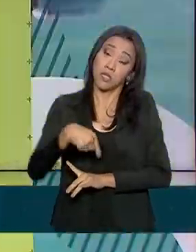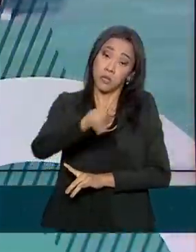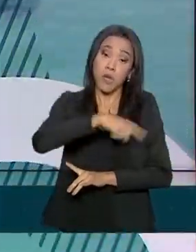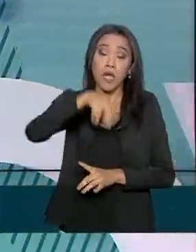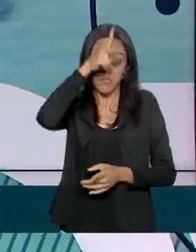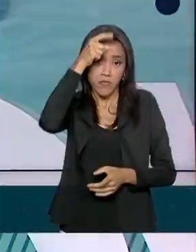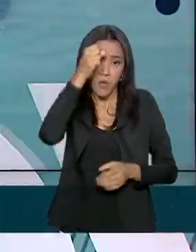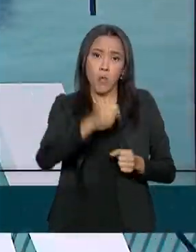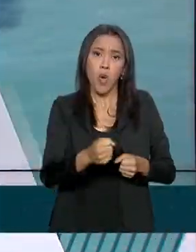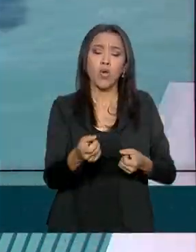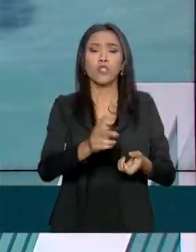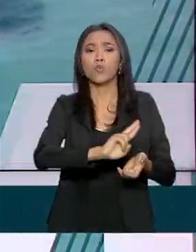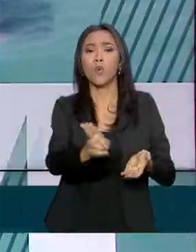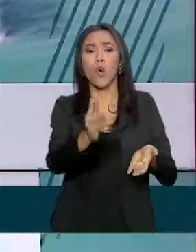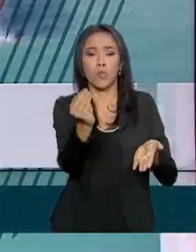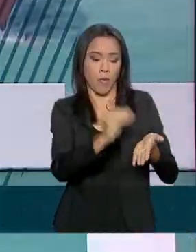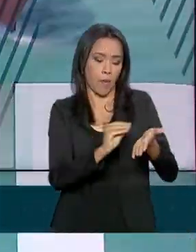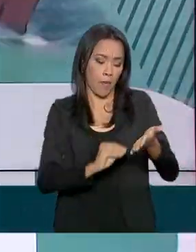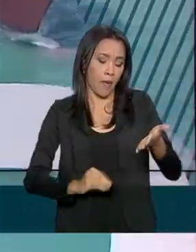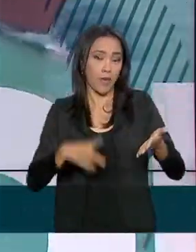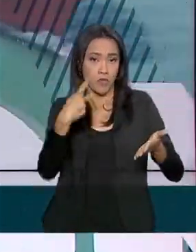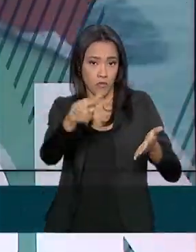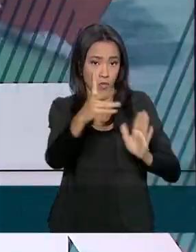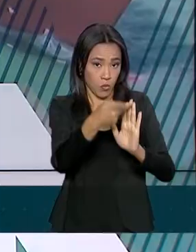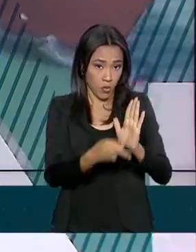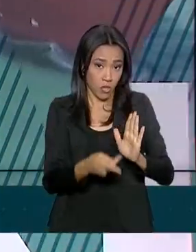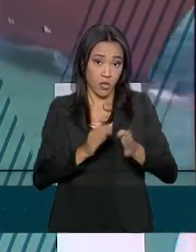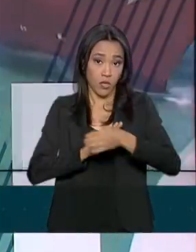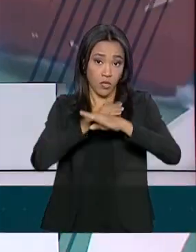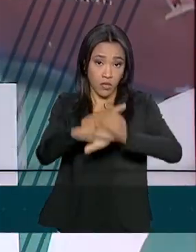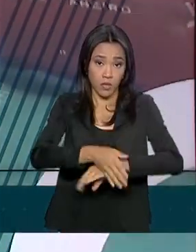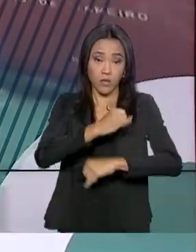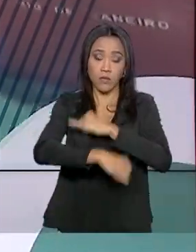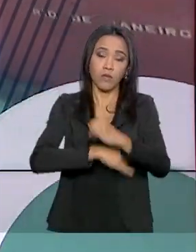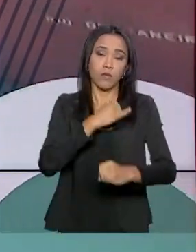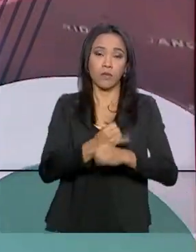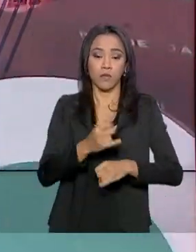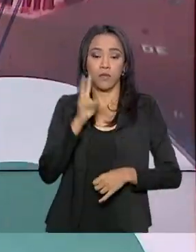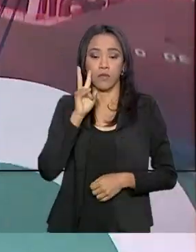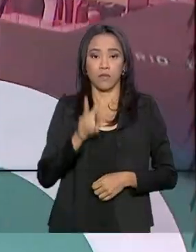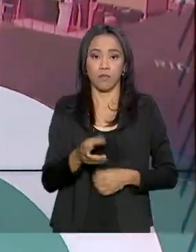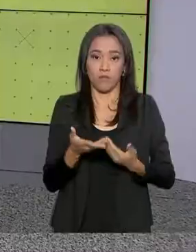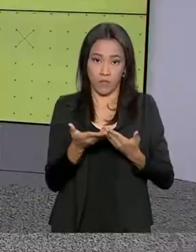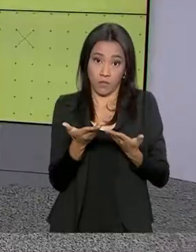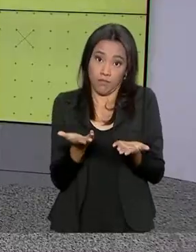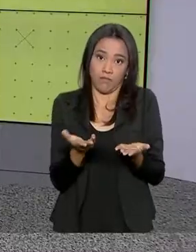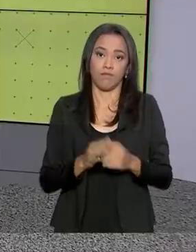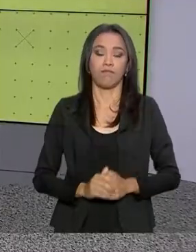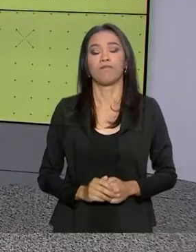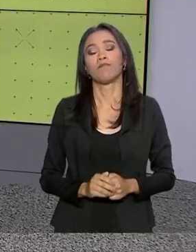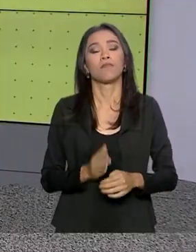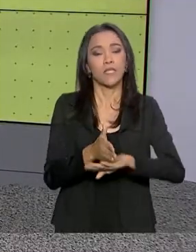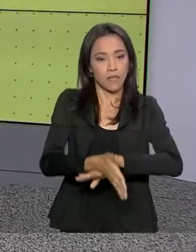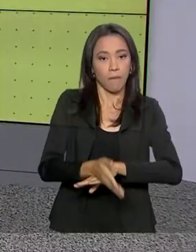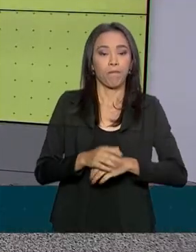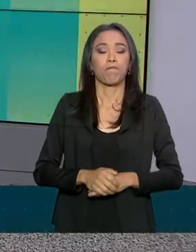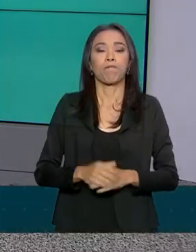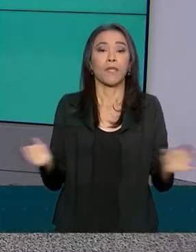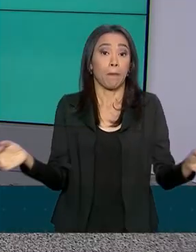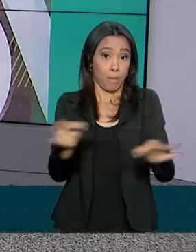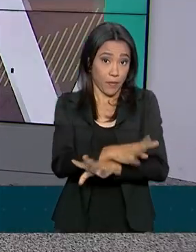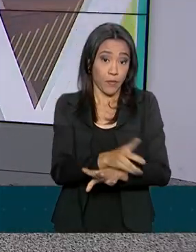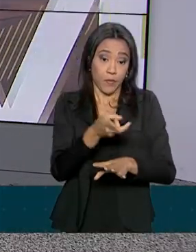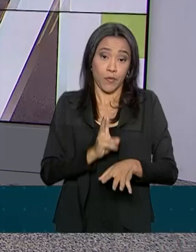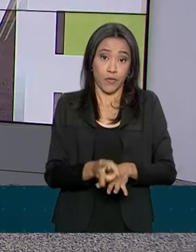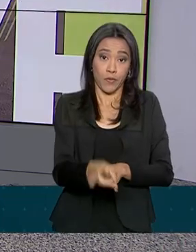podem cadastrar os projetos de mobilidade urbana no site do Ministério do Desenvolvimento Regional. O governo agora fica por aqui.